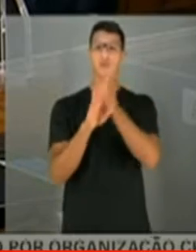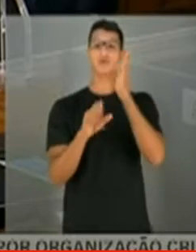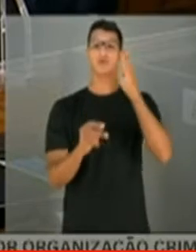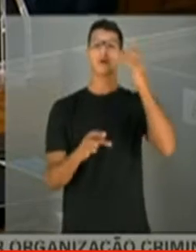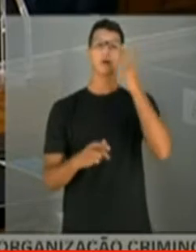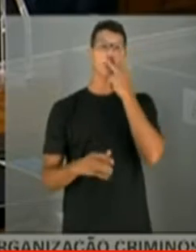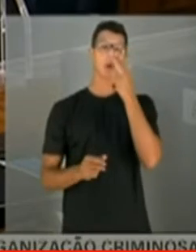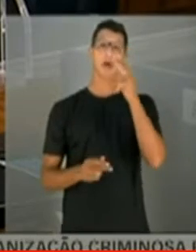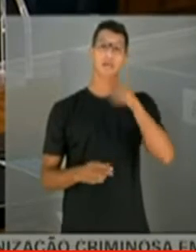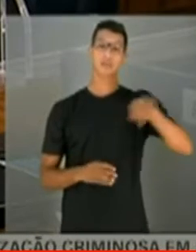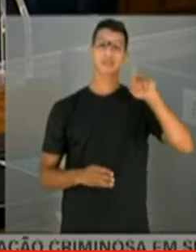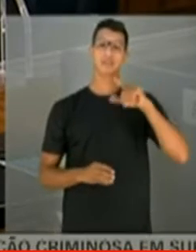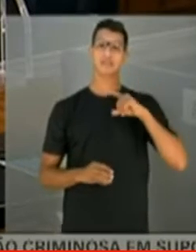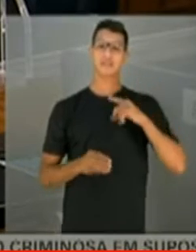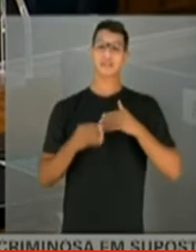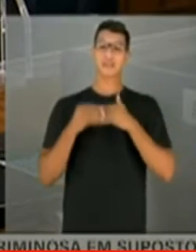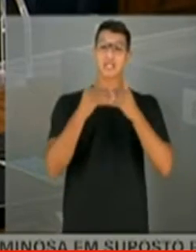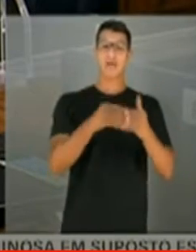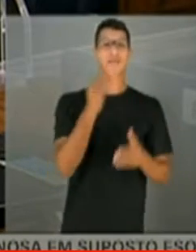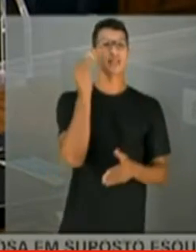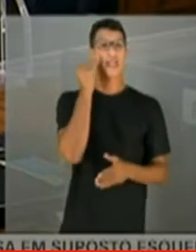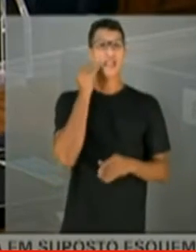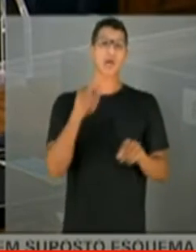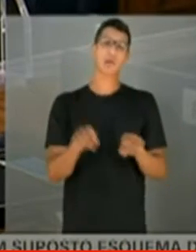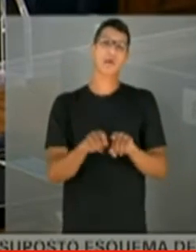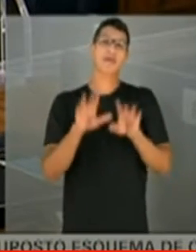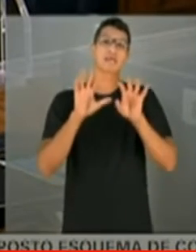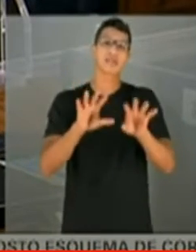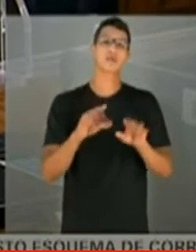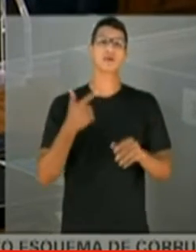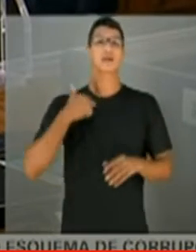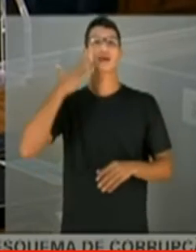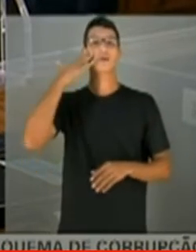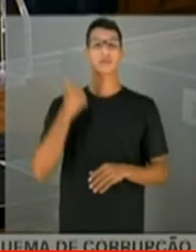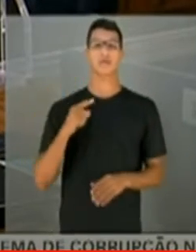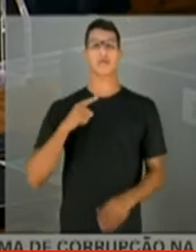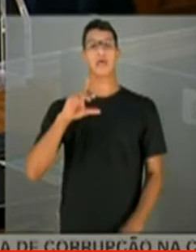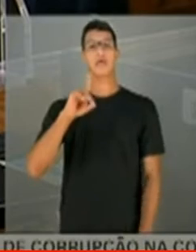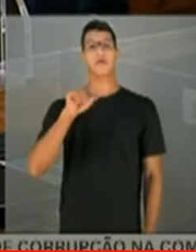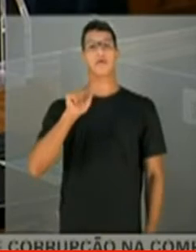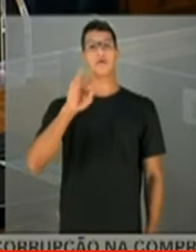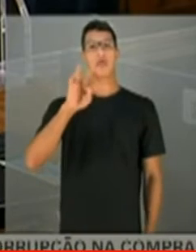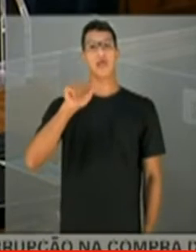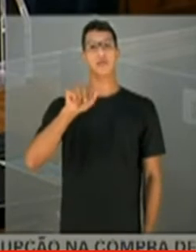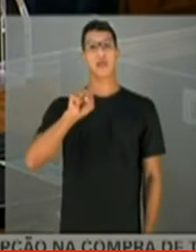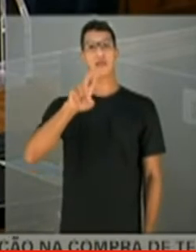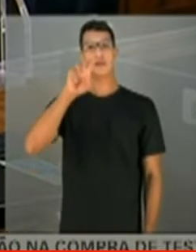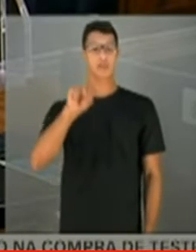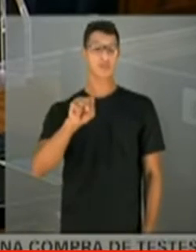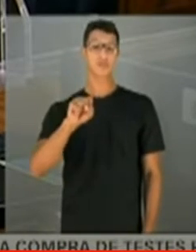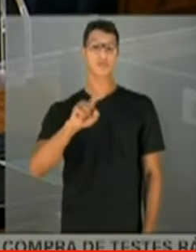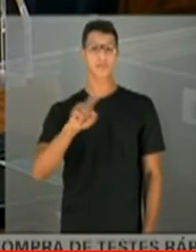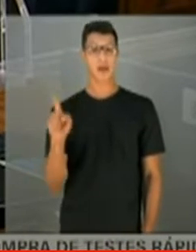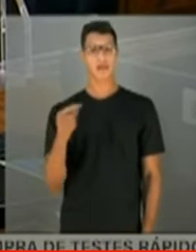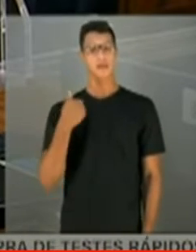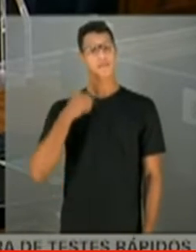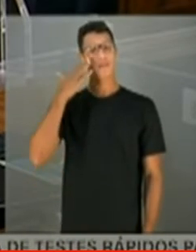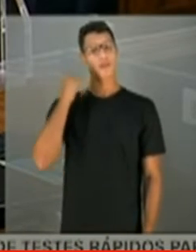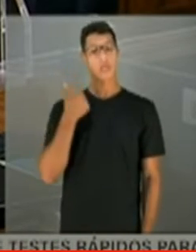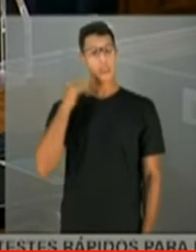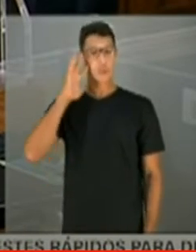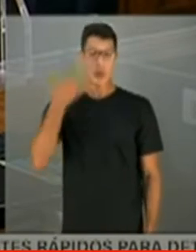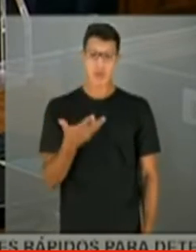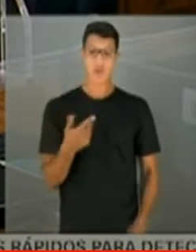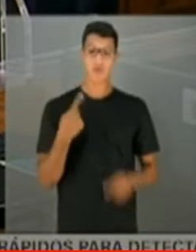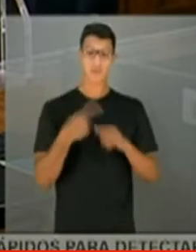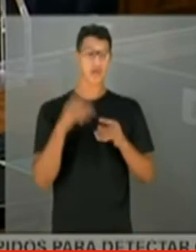Acredito que a vossa senhora deve ter tentado também isso. Eu sei que tem um data suiz, mas, pelo que eu sei, não resolve,